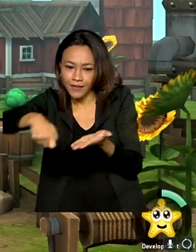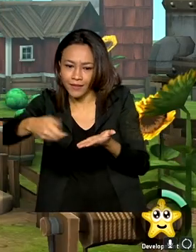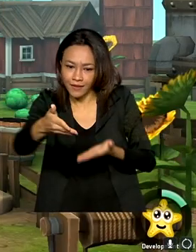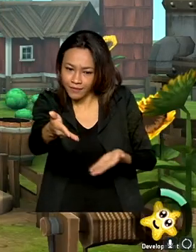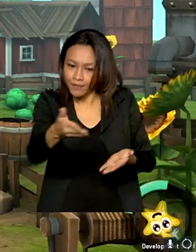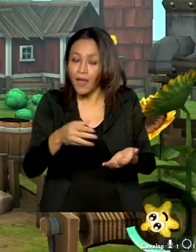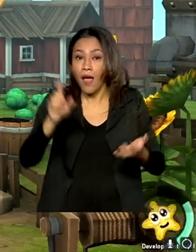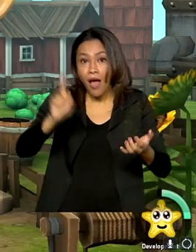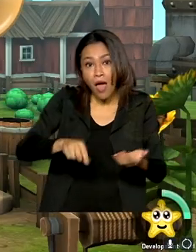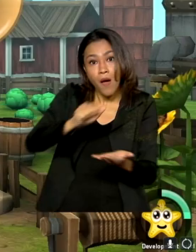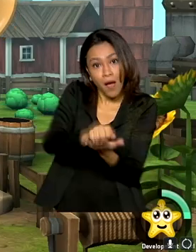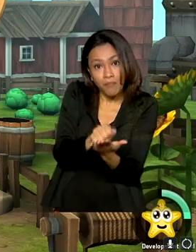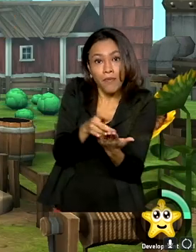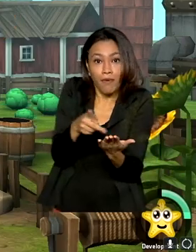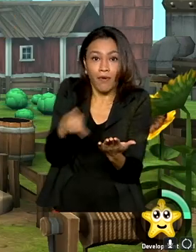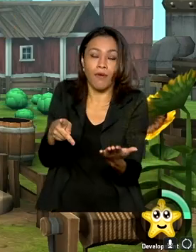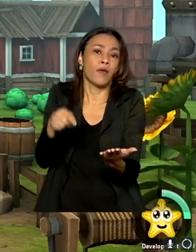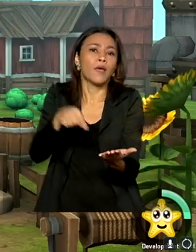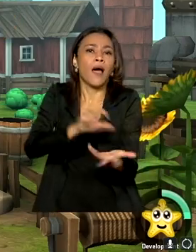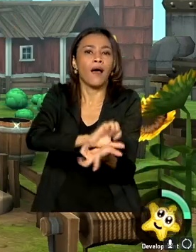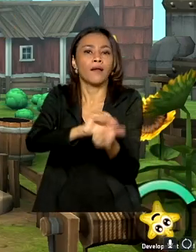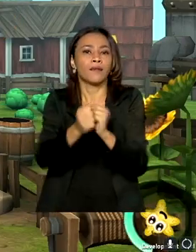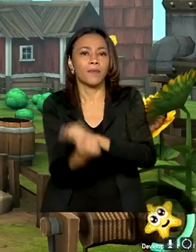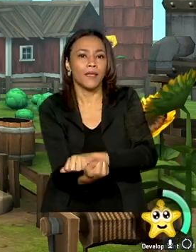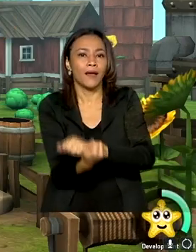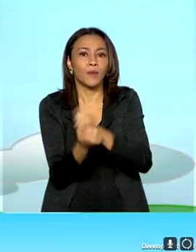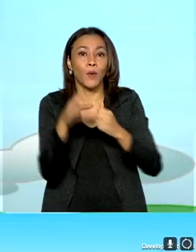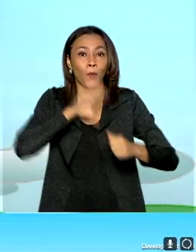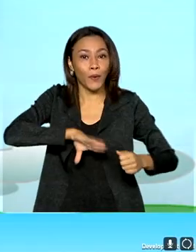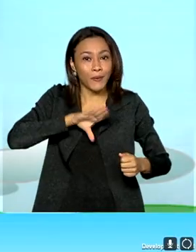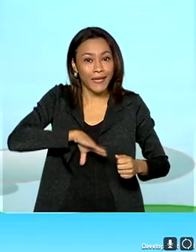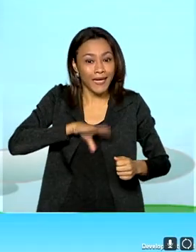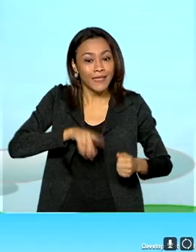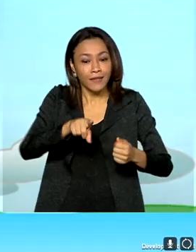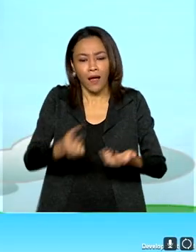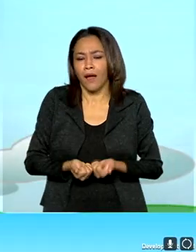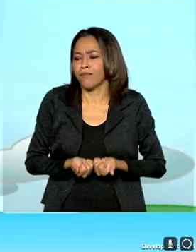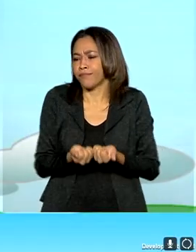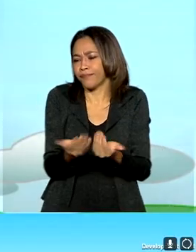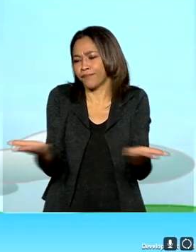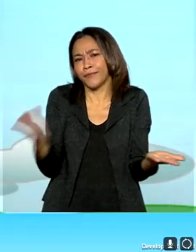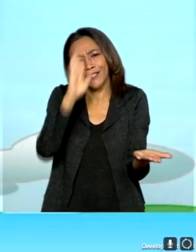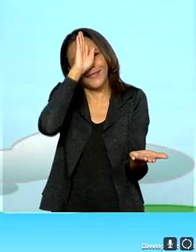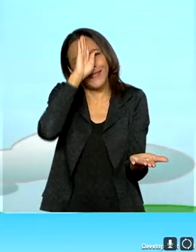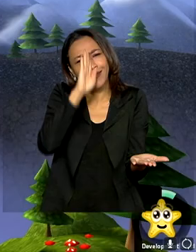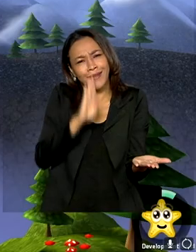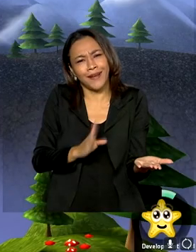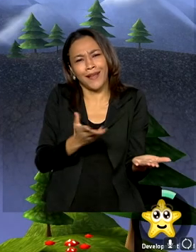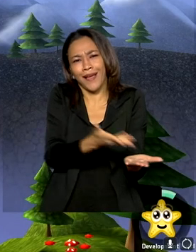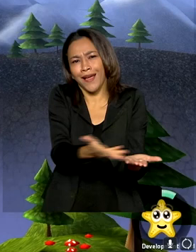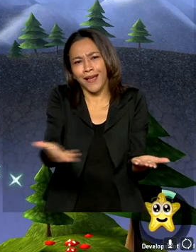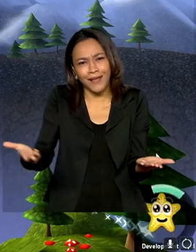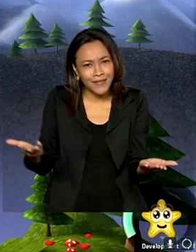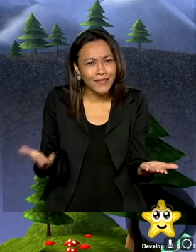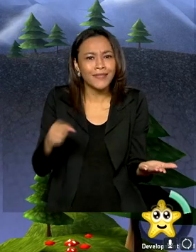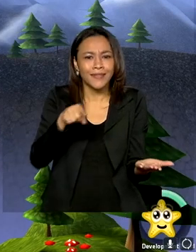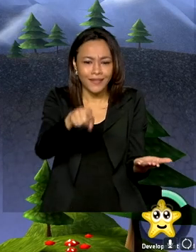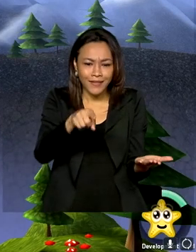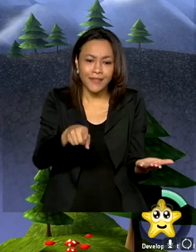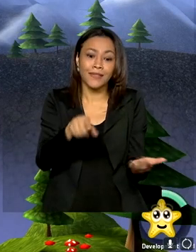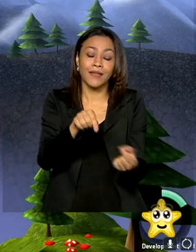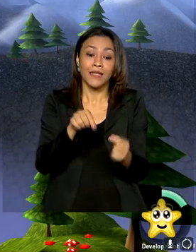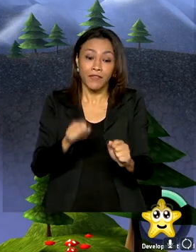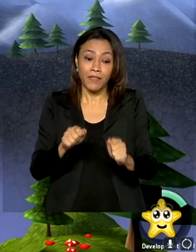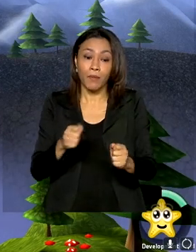É um aplicativo que foi adaptado para o português e está disponível de graça na Apple Store, no Google